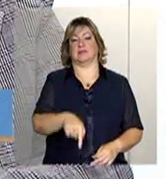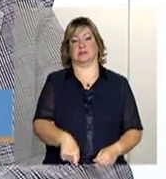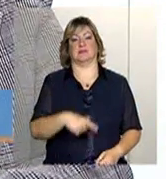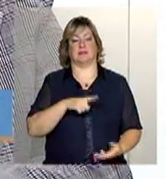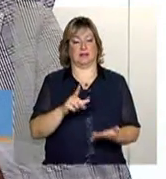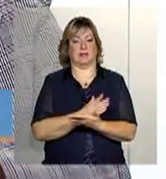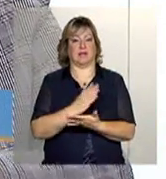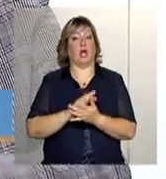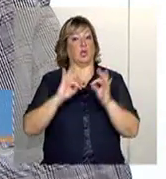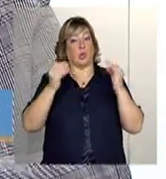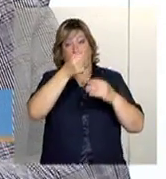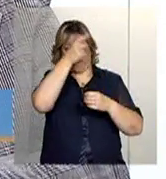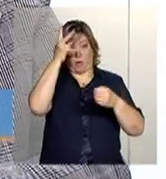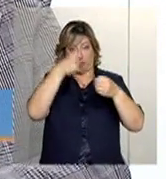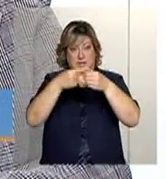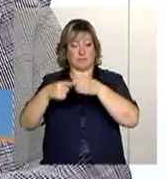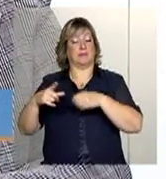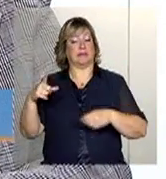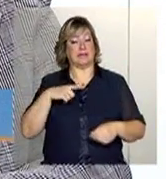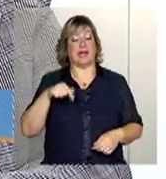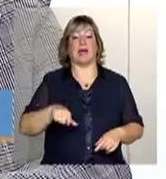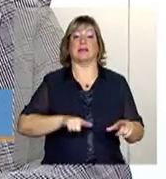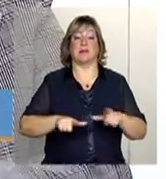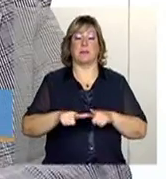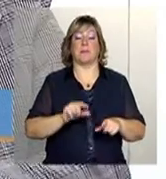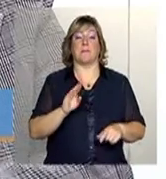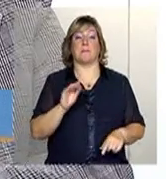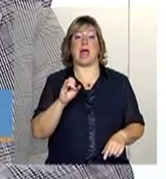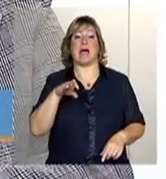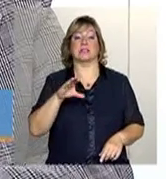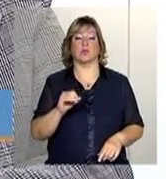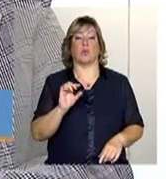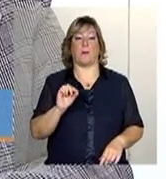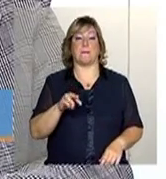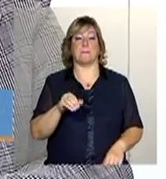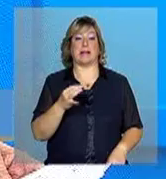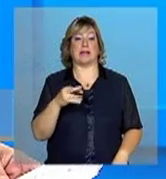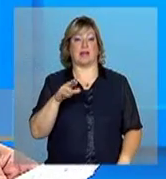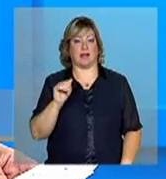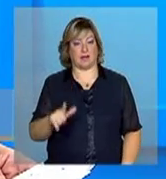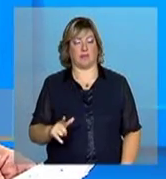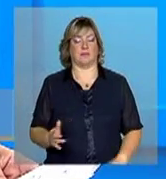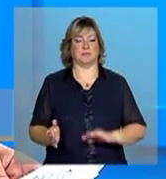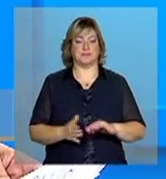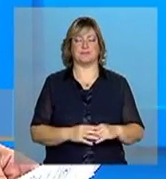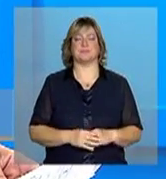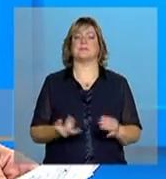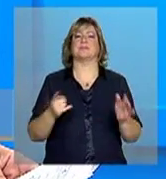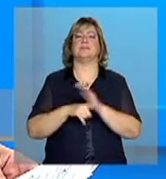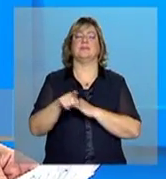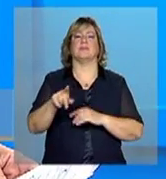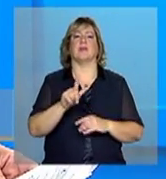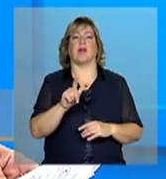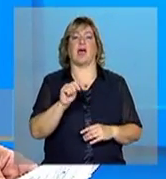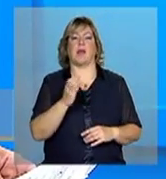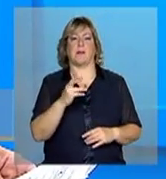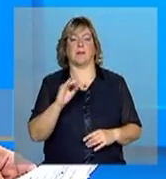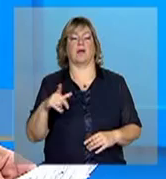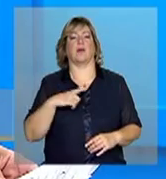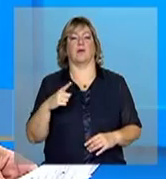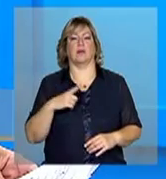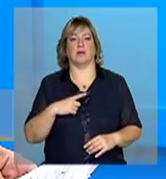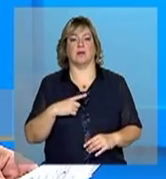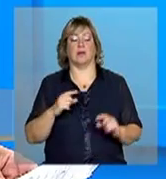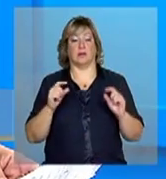município tem que ter isso. É o material básico de cadastramento. De trabalho, realmente. Gabriel, a gente desde o começo tem falado que os primeiros